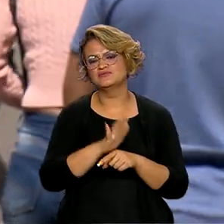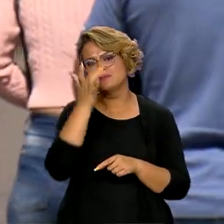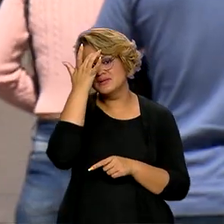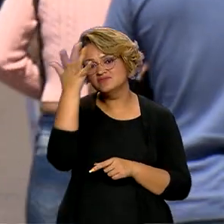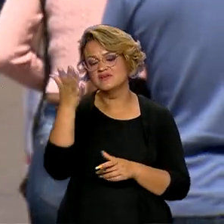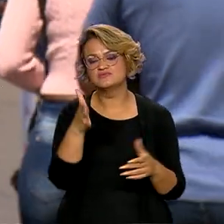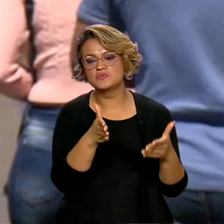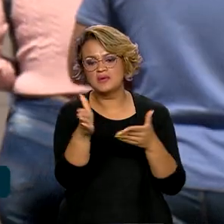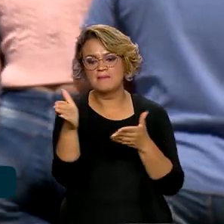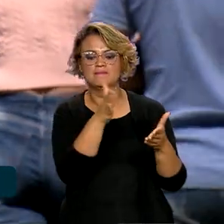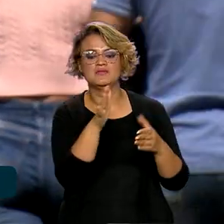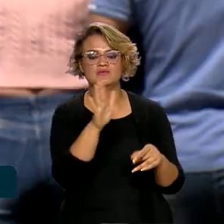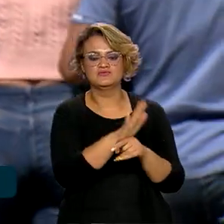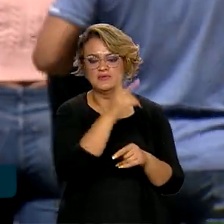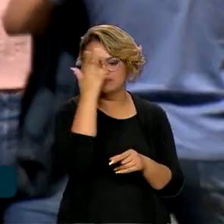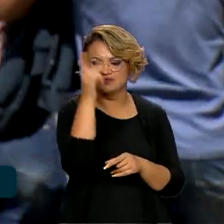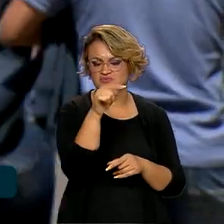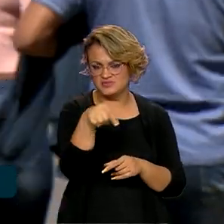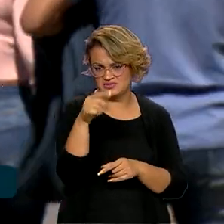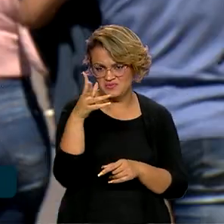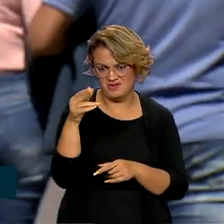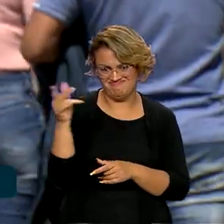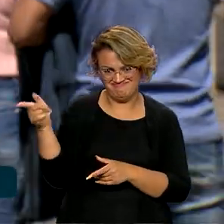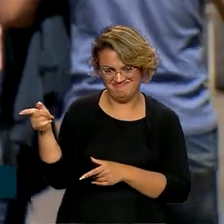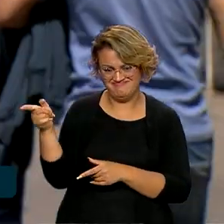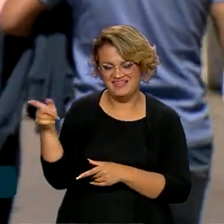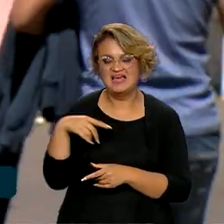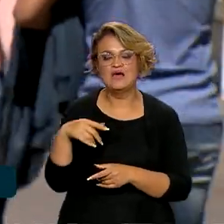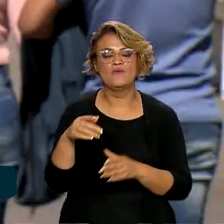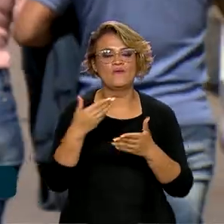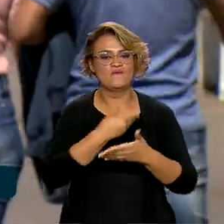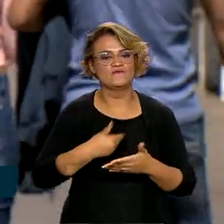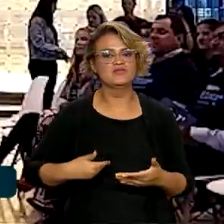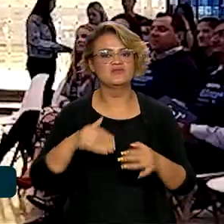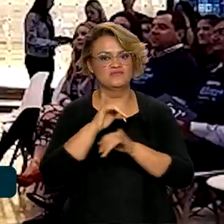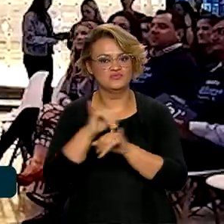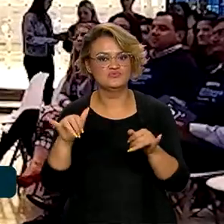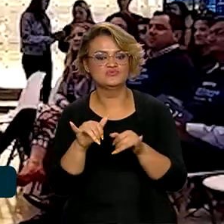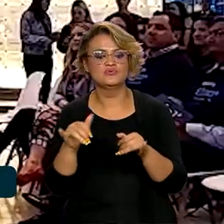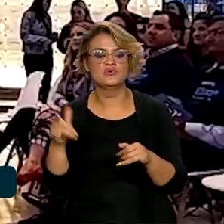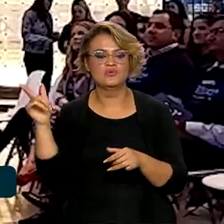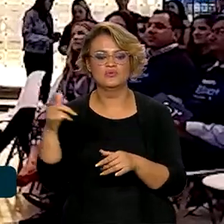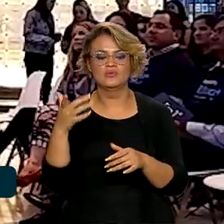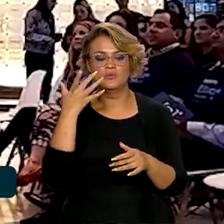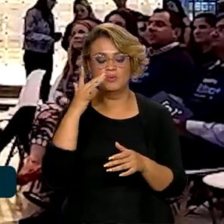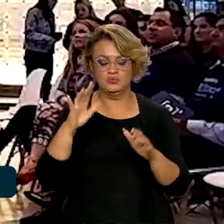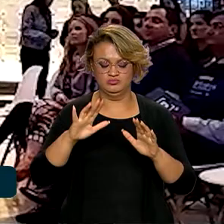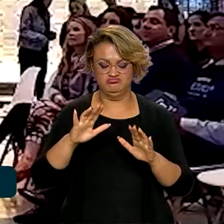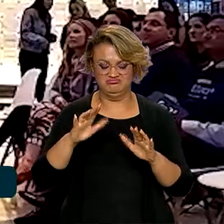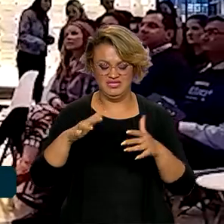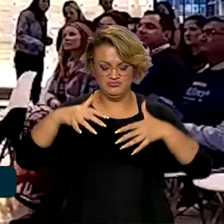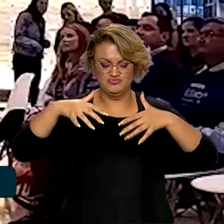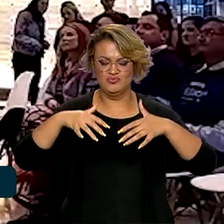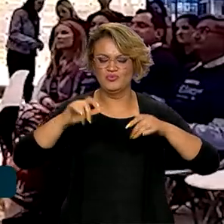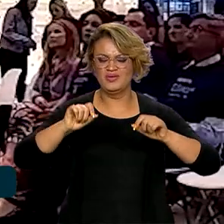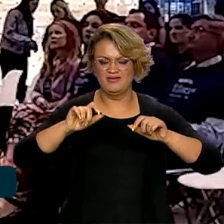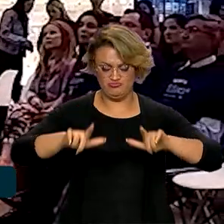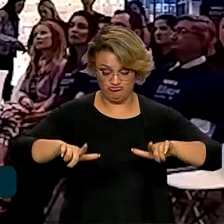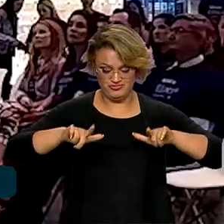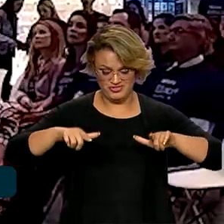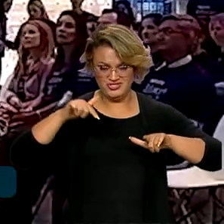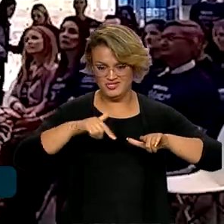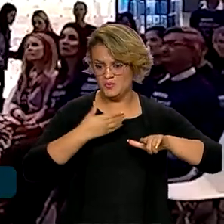caminho e ajudar pessoas com a pequena Amanda, o governo lançou nesta terça-feira o Tesouro Educa Mais, um título